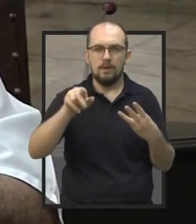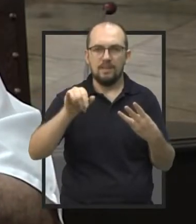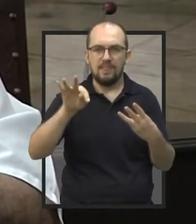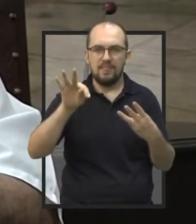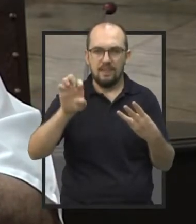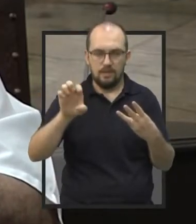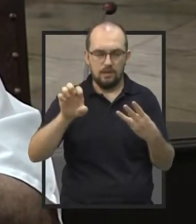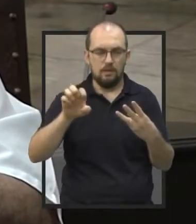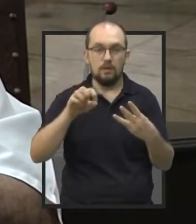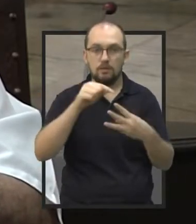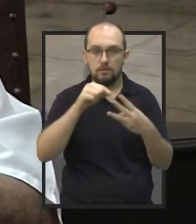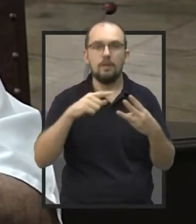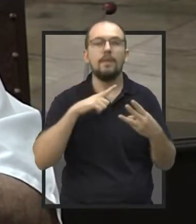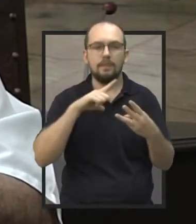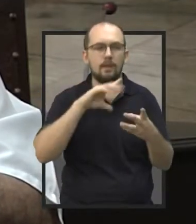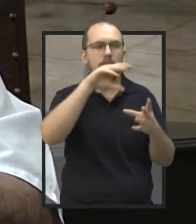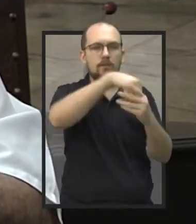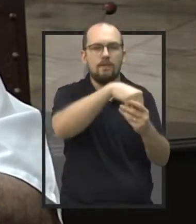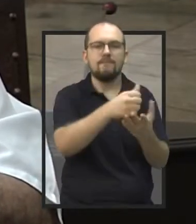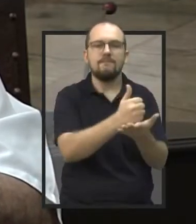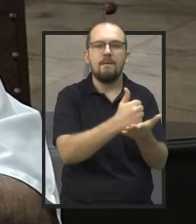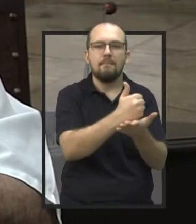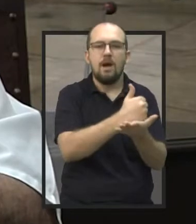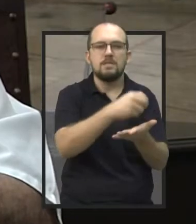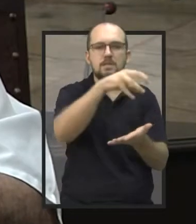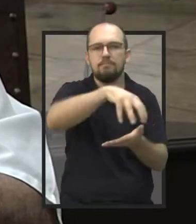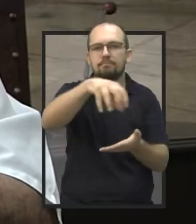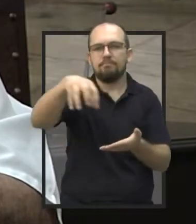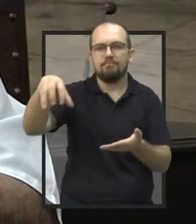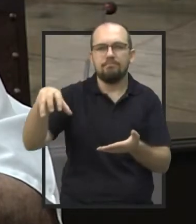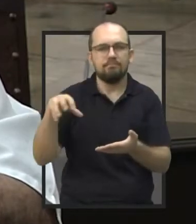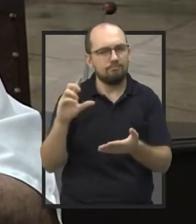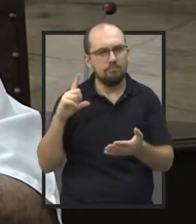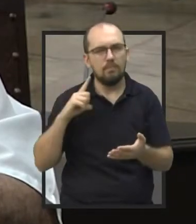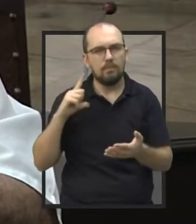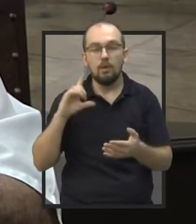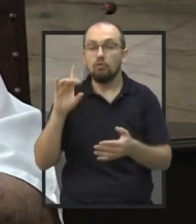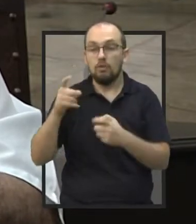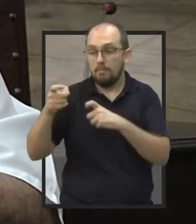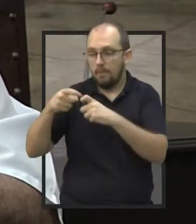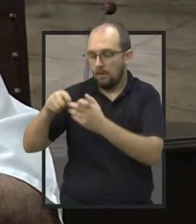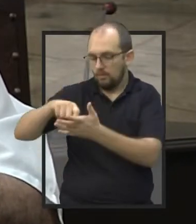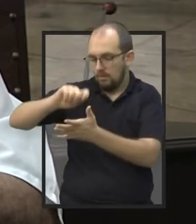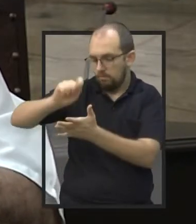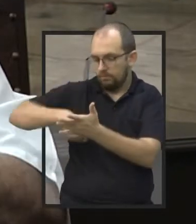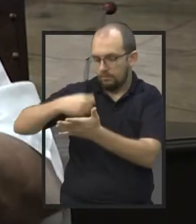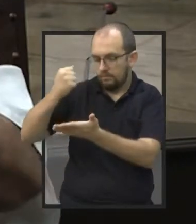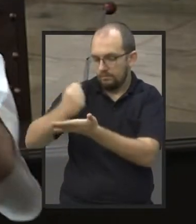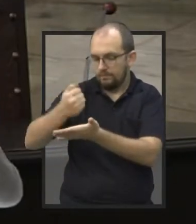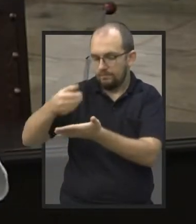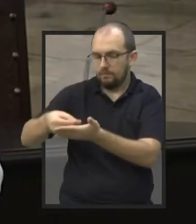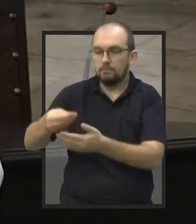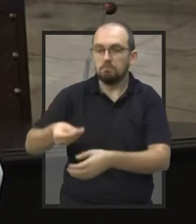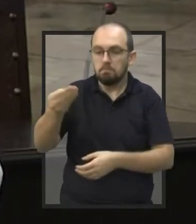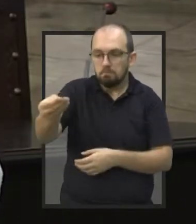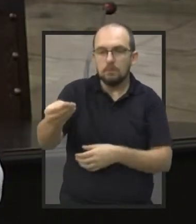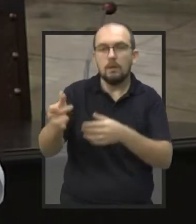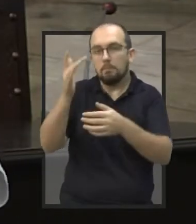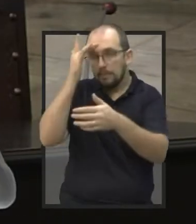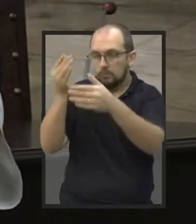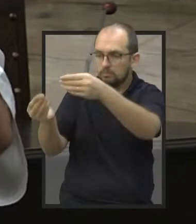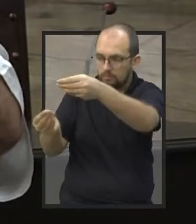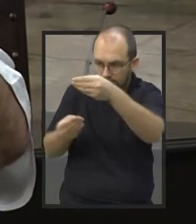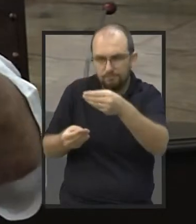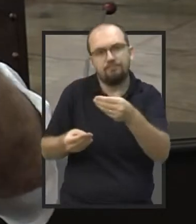farmácias, nas redes das farmácias da cidade. É só o médico prescrever a pessoa ir na farmácia,